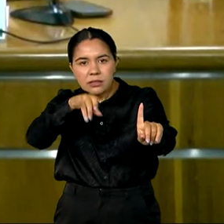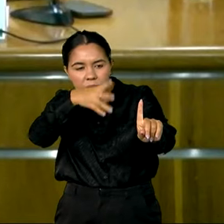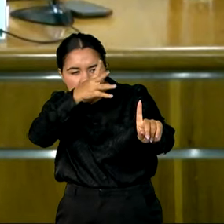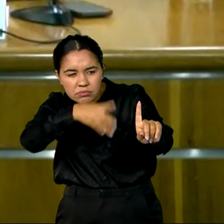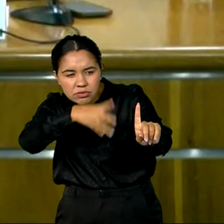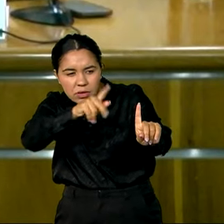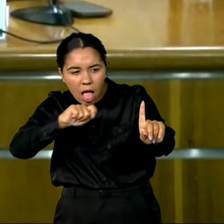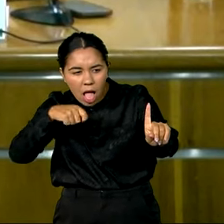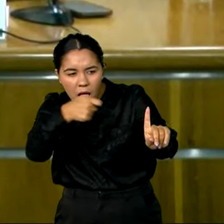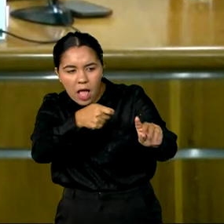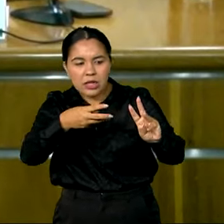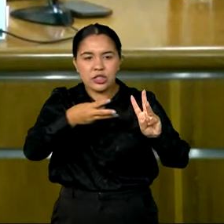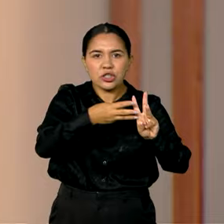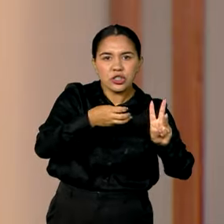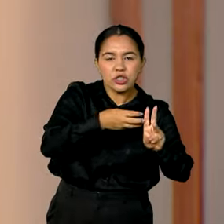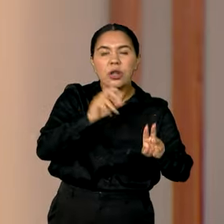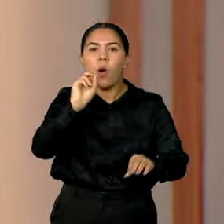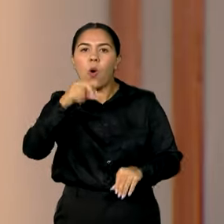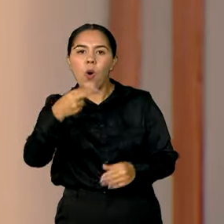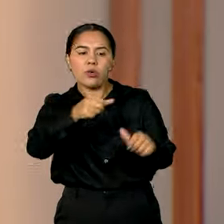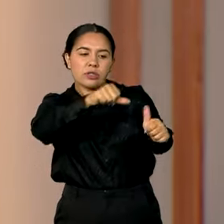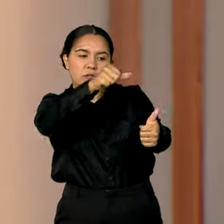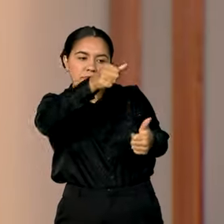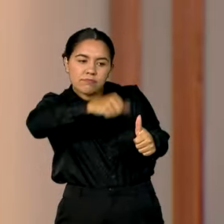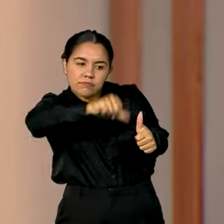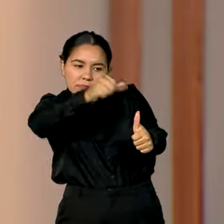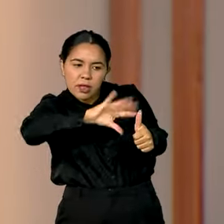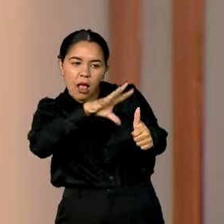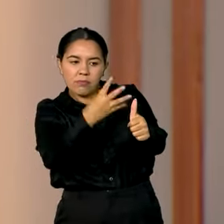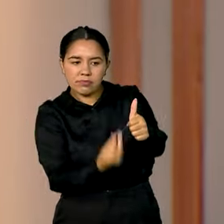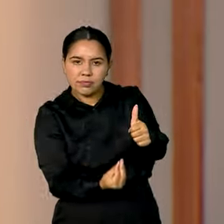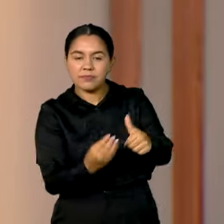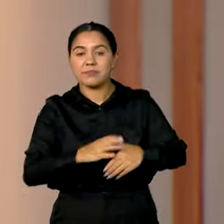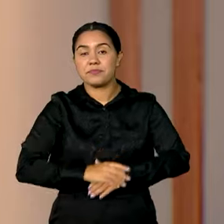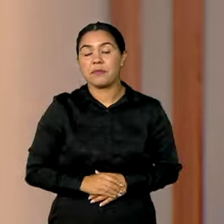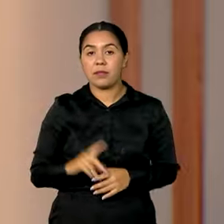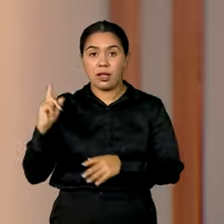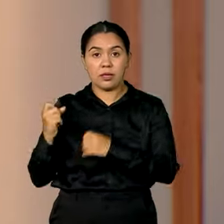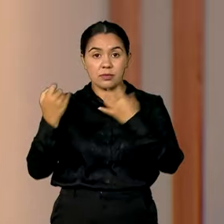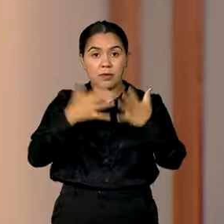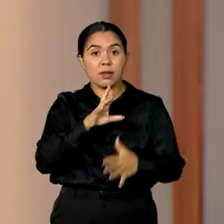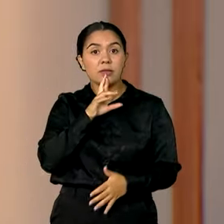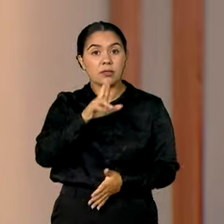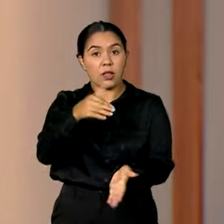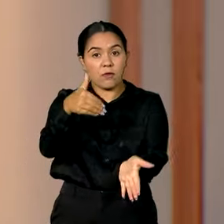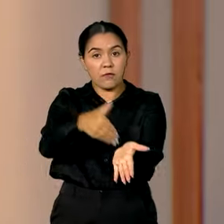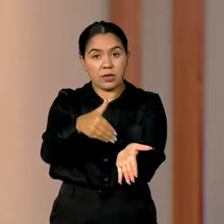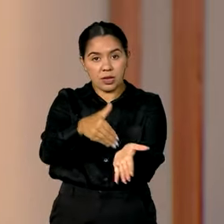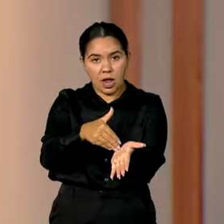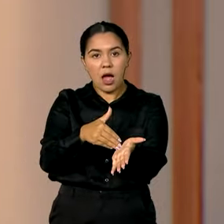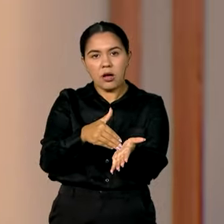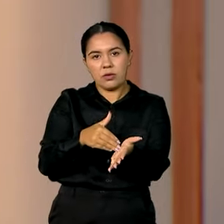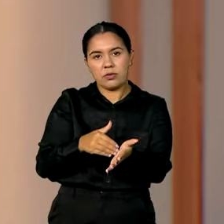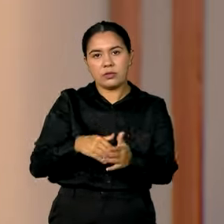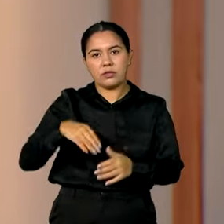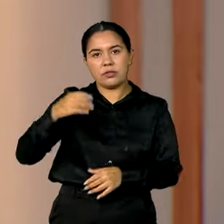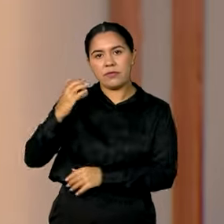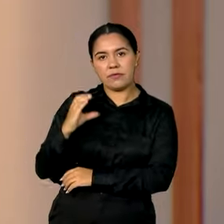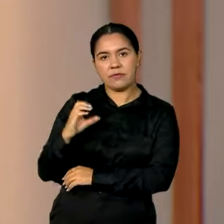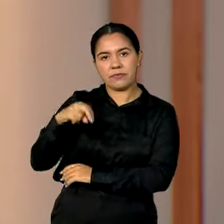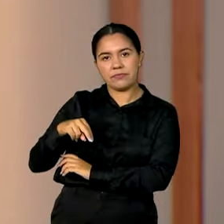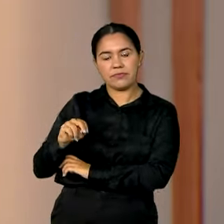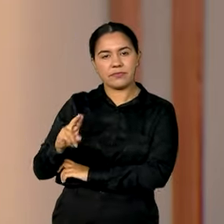avaliação biopsicossocial. Os resultados finais do concurso nacional unificado foram adiados devido a uma